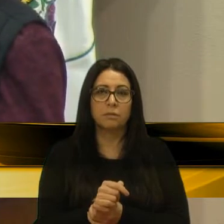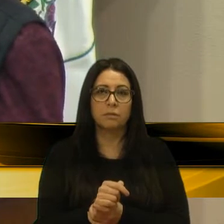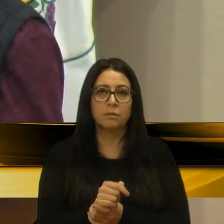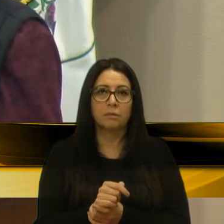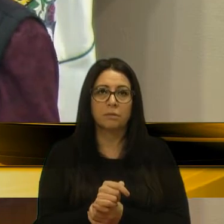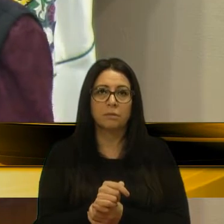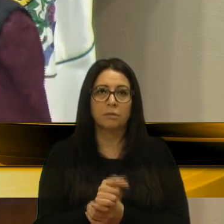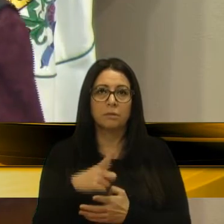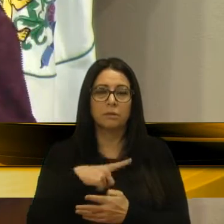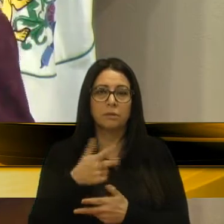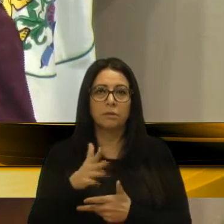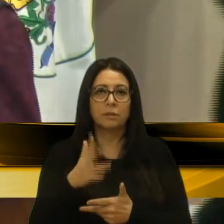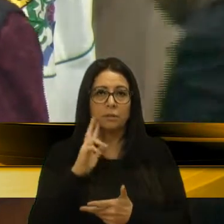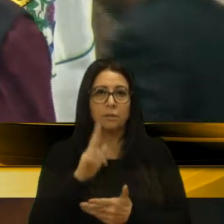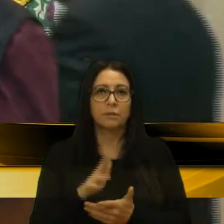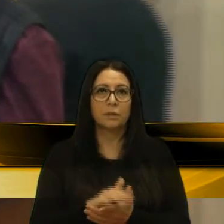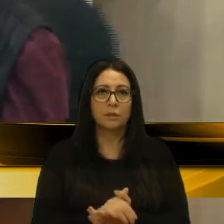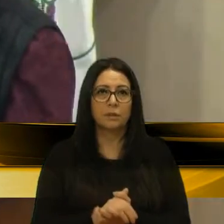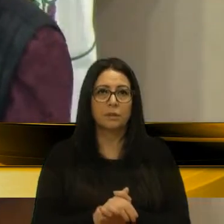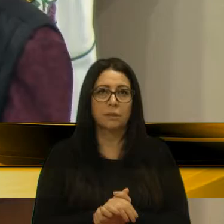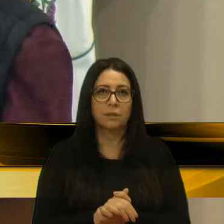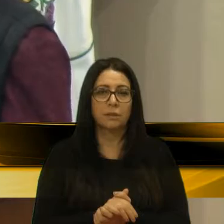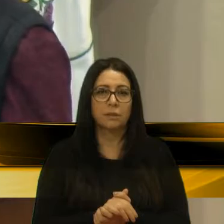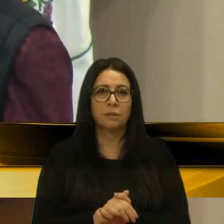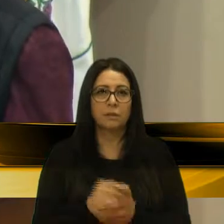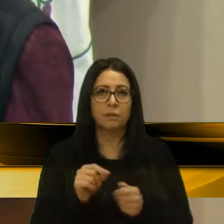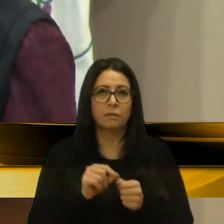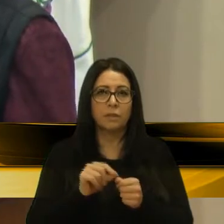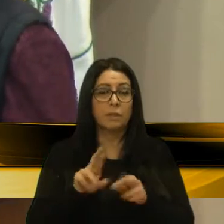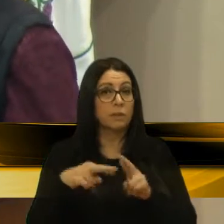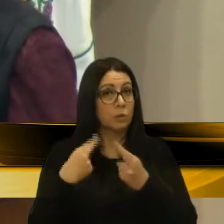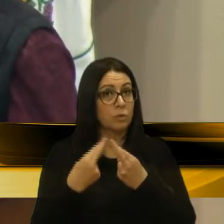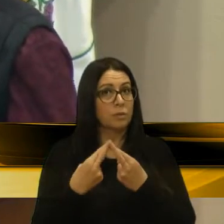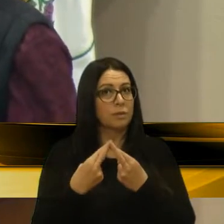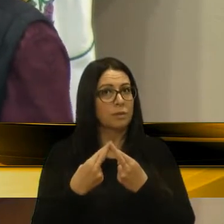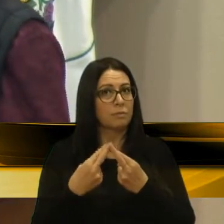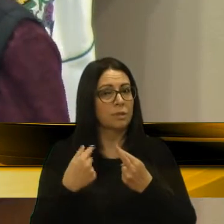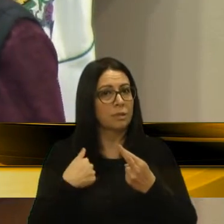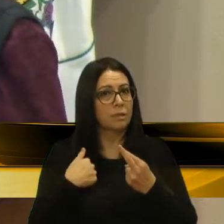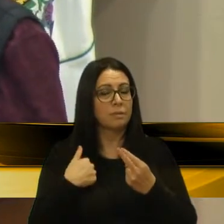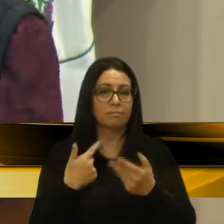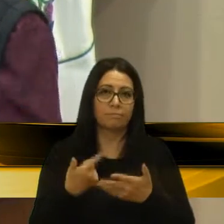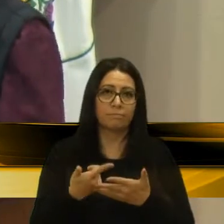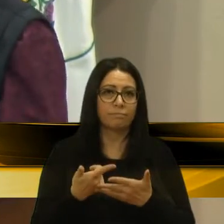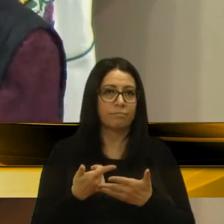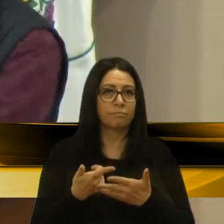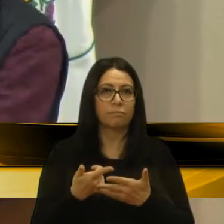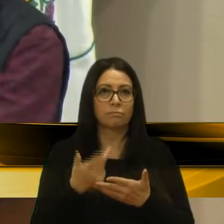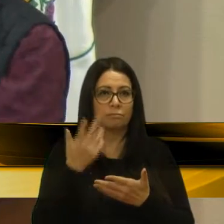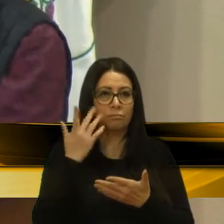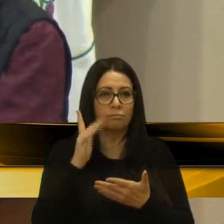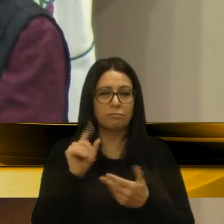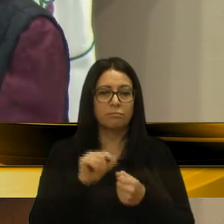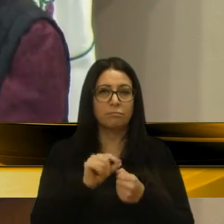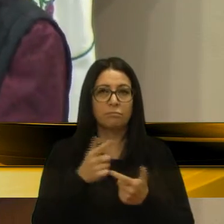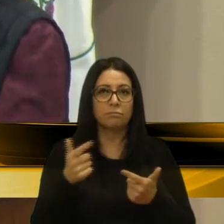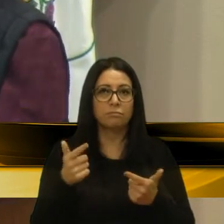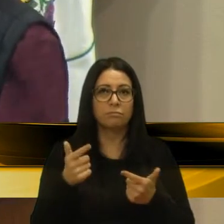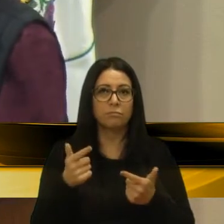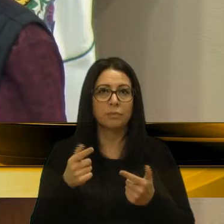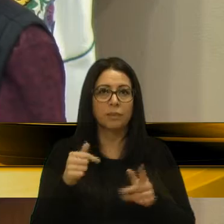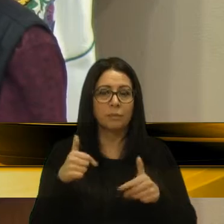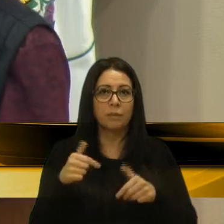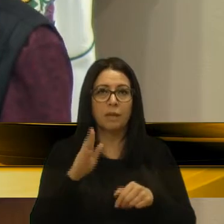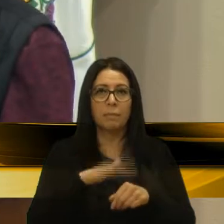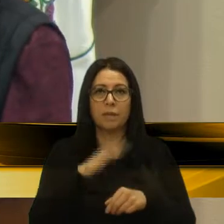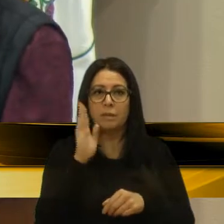a gente tem muitas vezes, a gente tem que fazer reunião, mas eu, praticamente, não sou de uma, sim, não seria de muita reunião, eu tenho que atuar mais